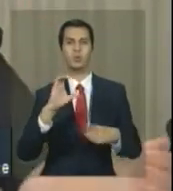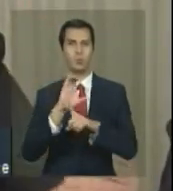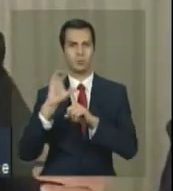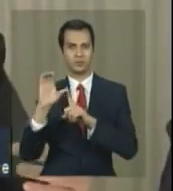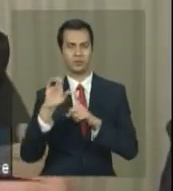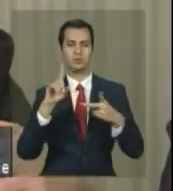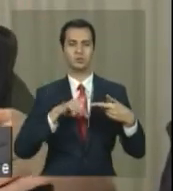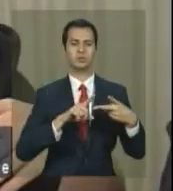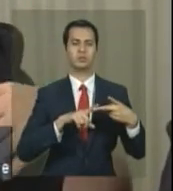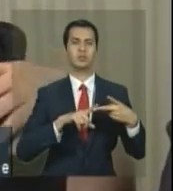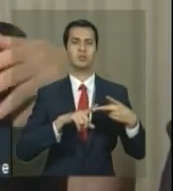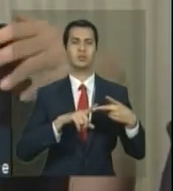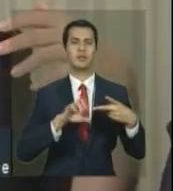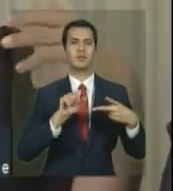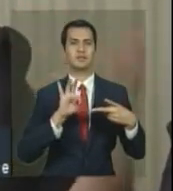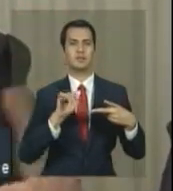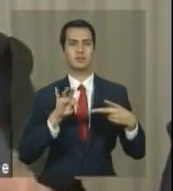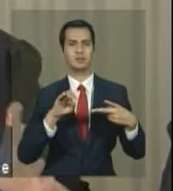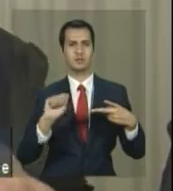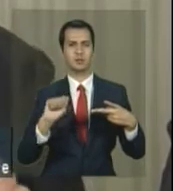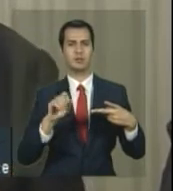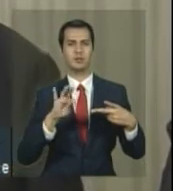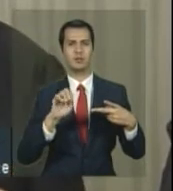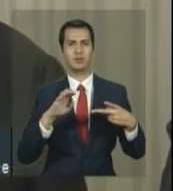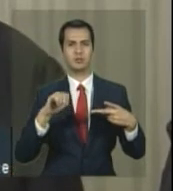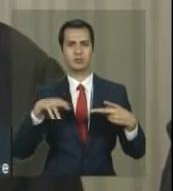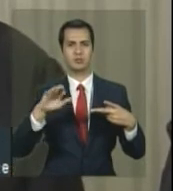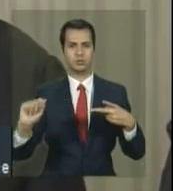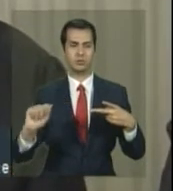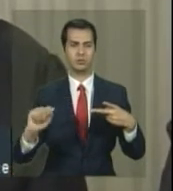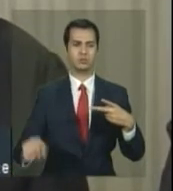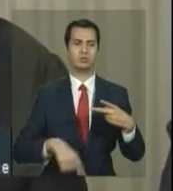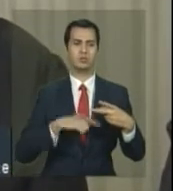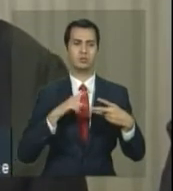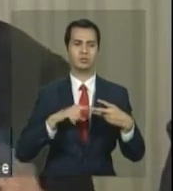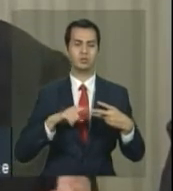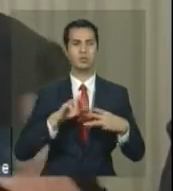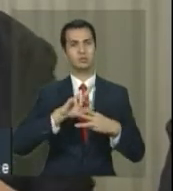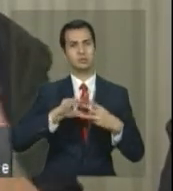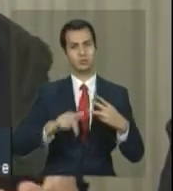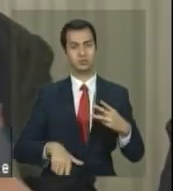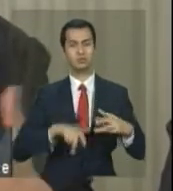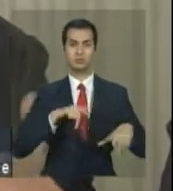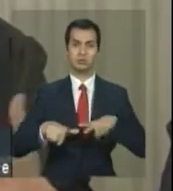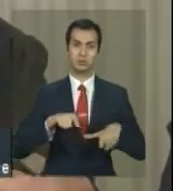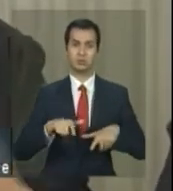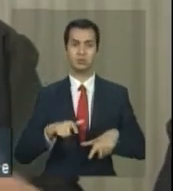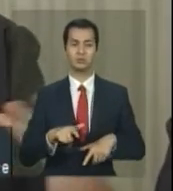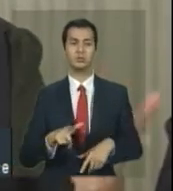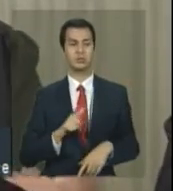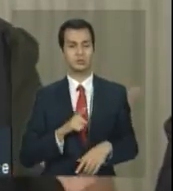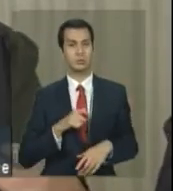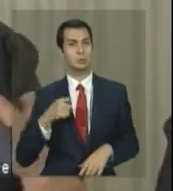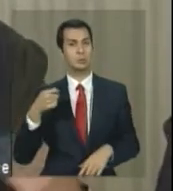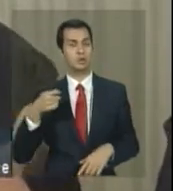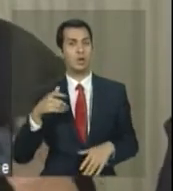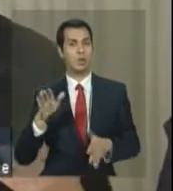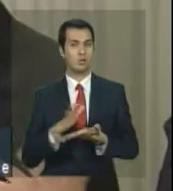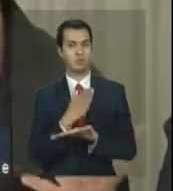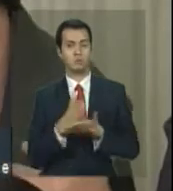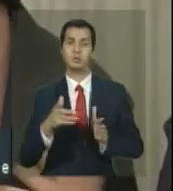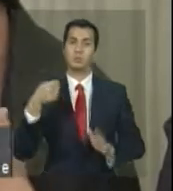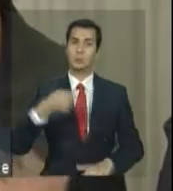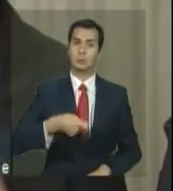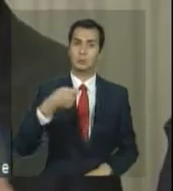envolve pessoal de assistência técnica, envolve o conjunto dos atores públicos. Existe uma certa pressão à medida que o assunto